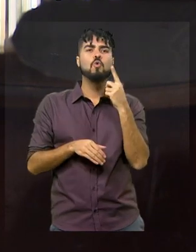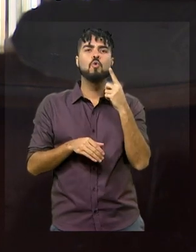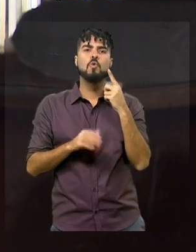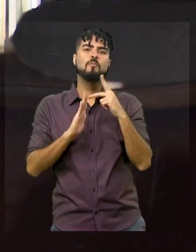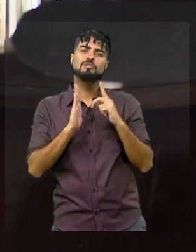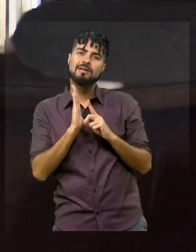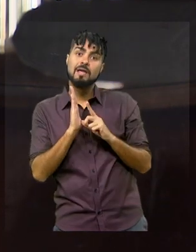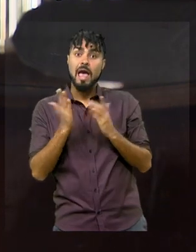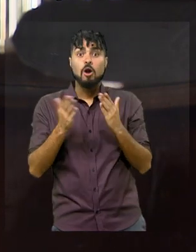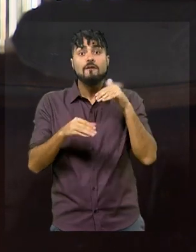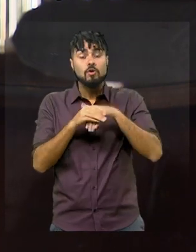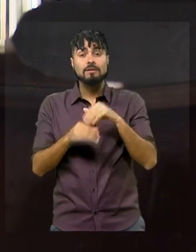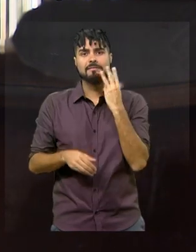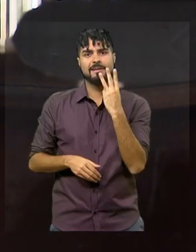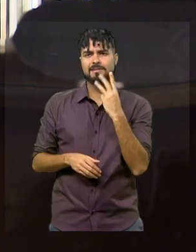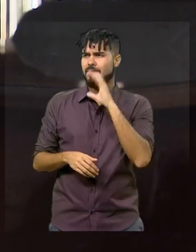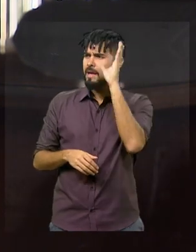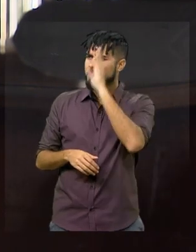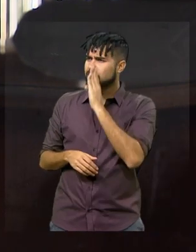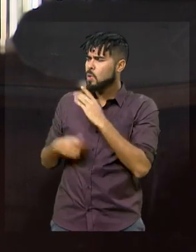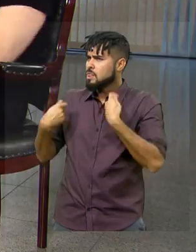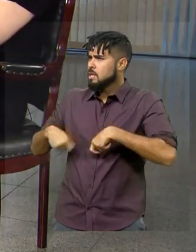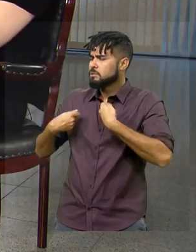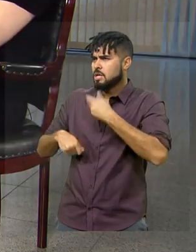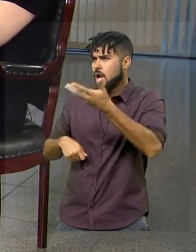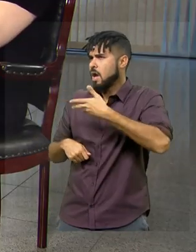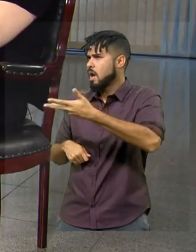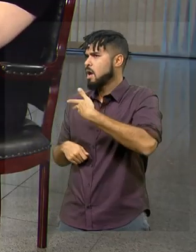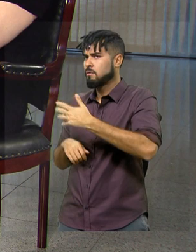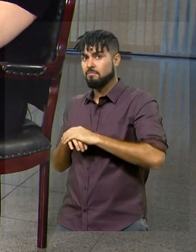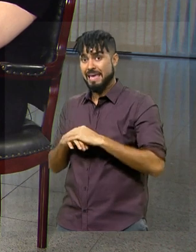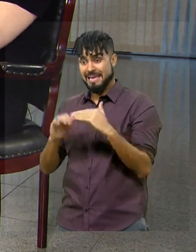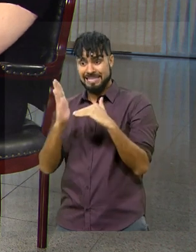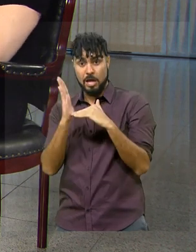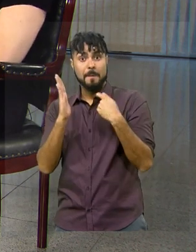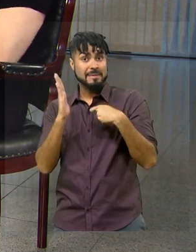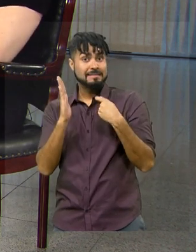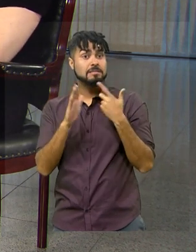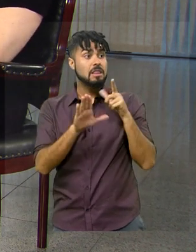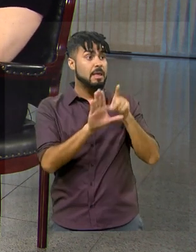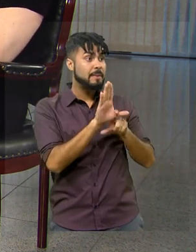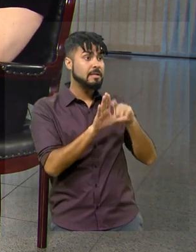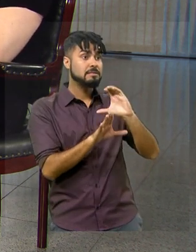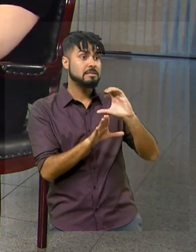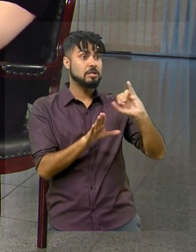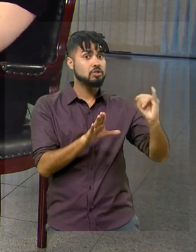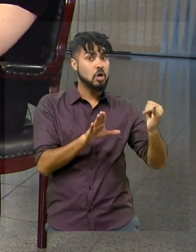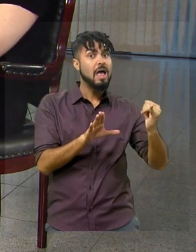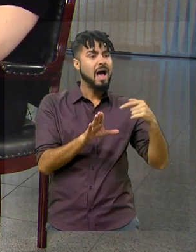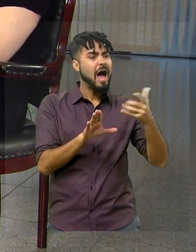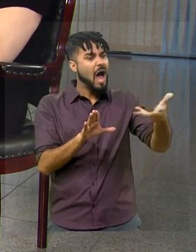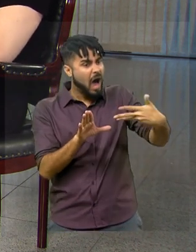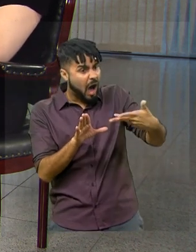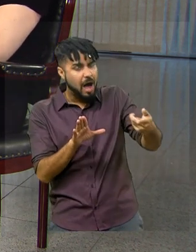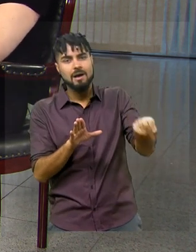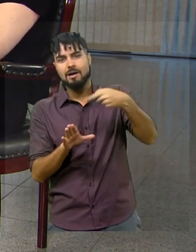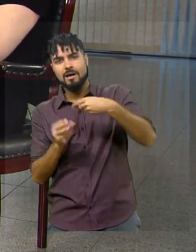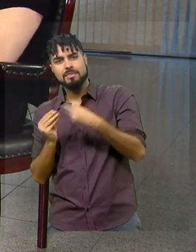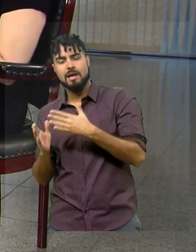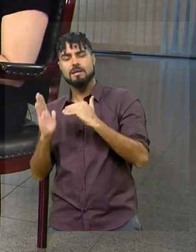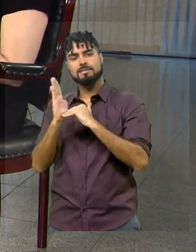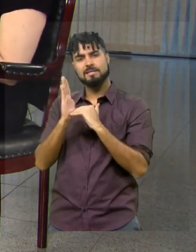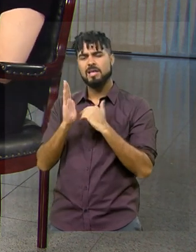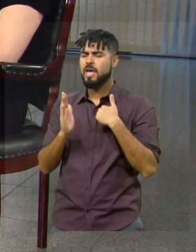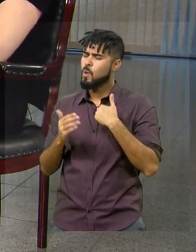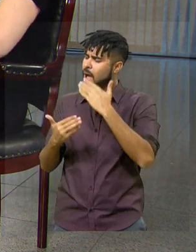três. O Brasil tem pressa, o Senado não anda sem a CCJ, então eu tinha que reconhecer. Então, esse mérito eu devo a